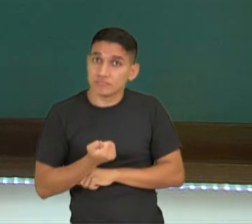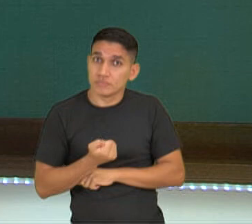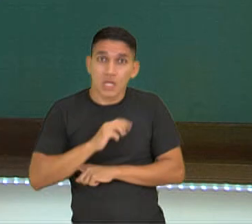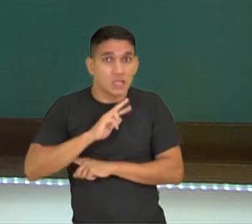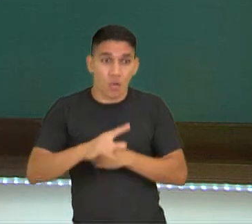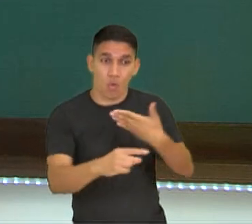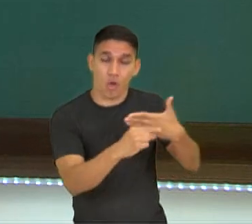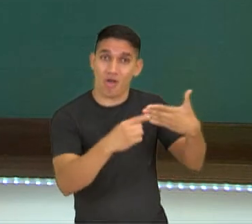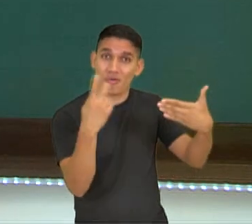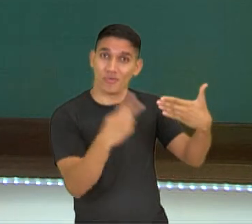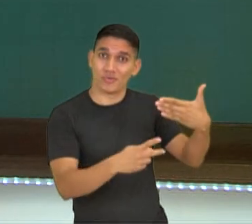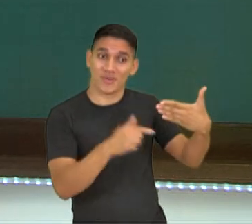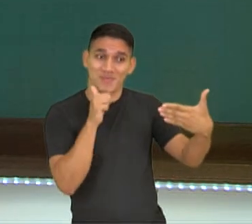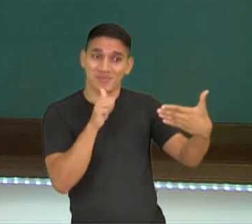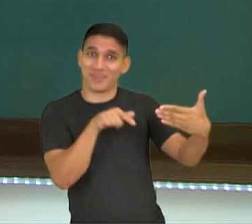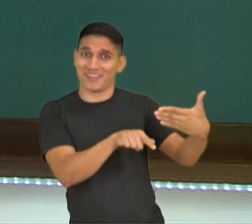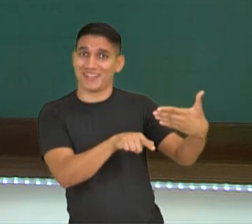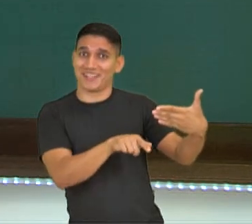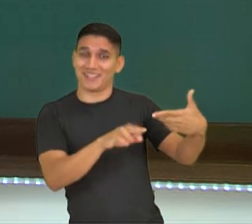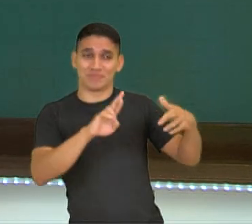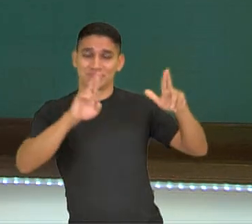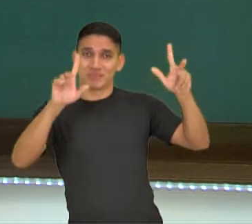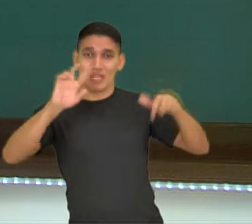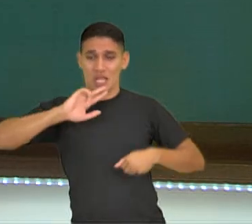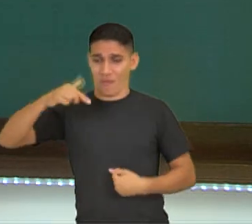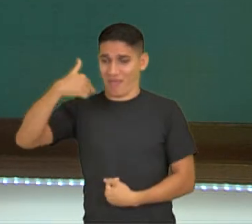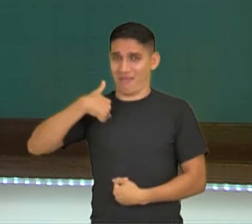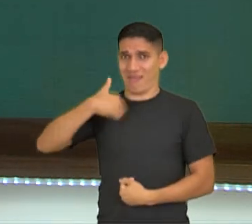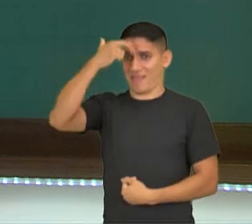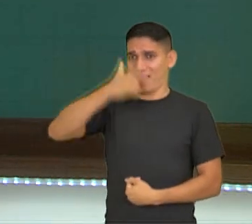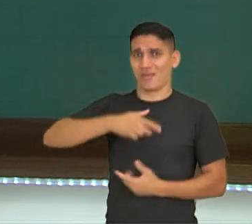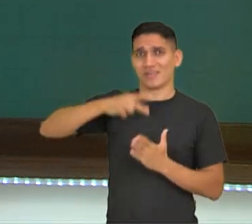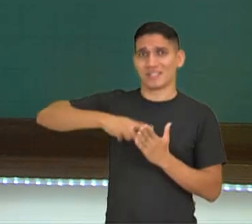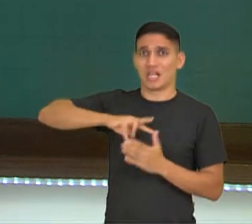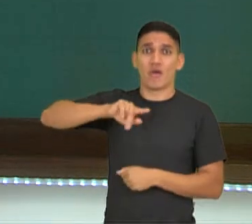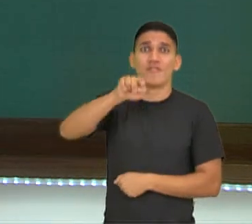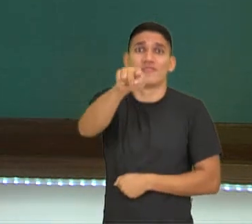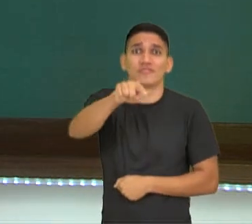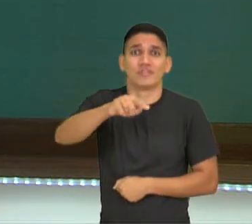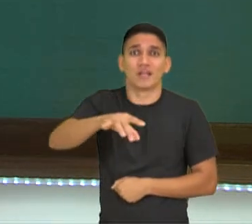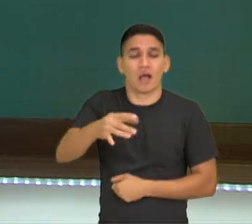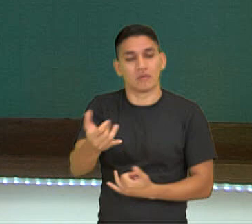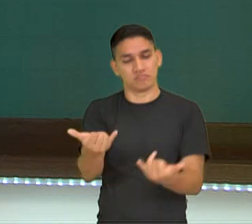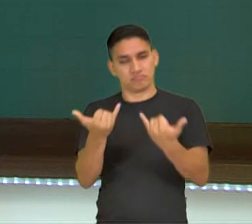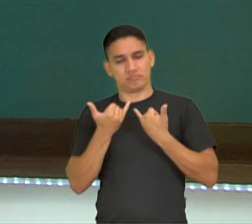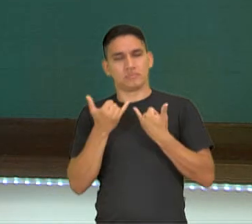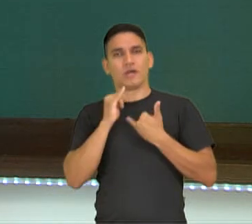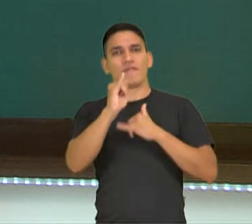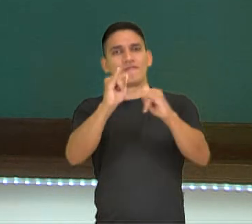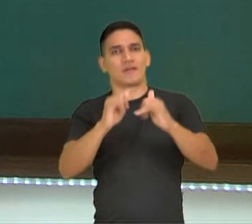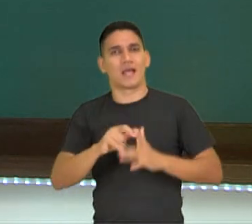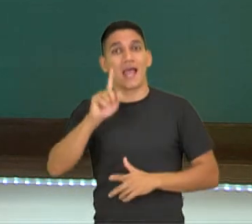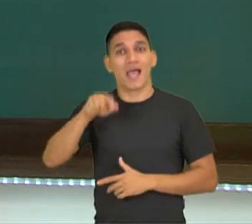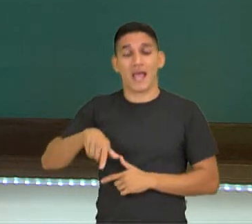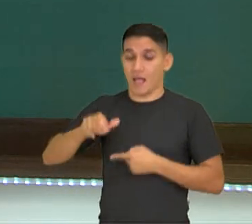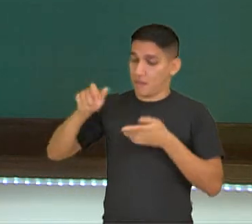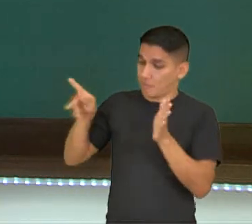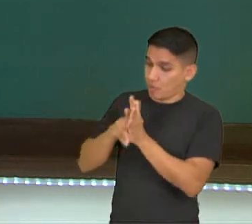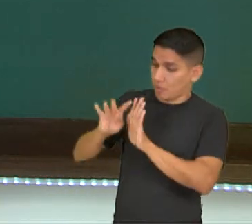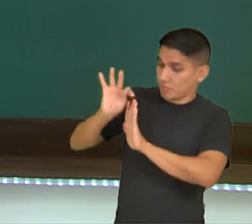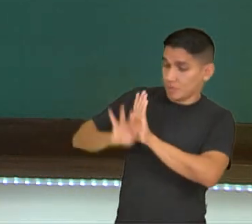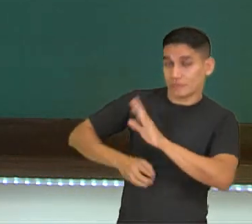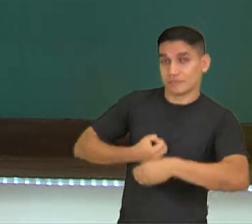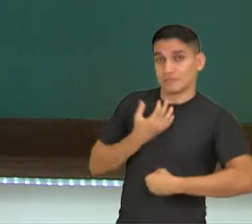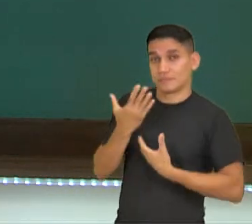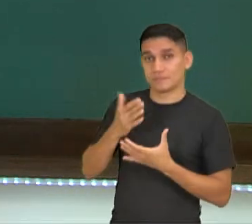é a autora. Não sou eu que estou lendo. Não é você que está ouvindo. É esse eu que fala no poema.